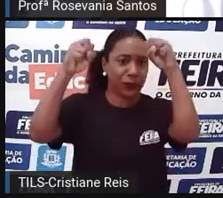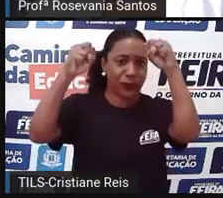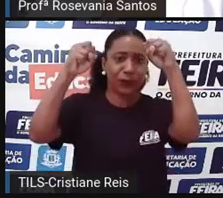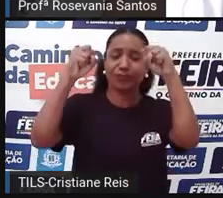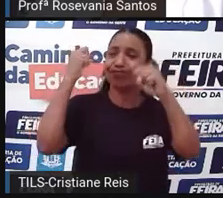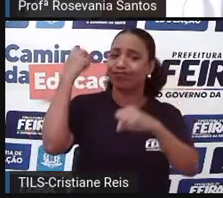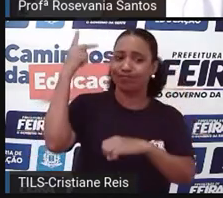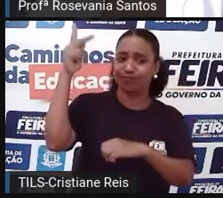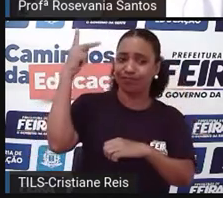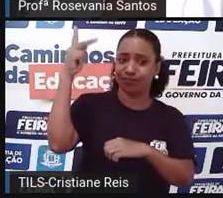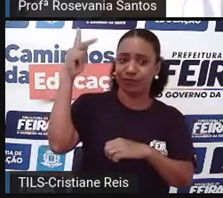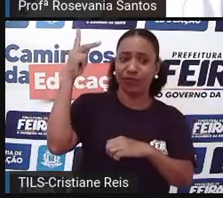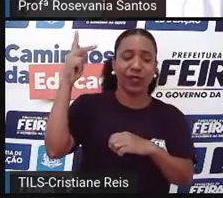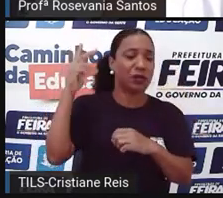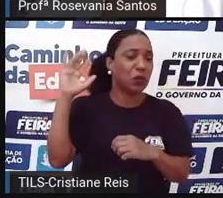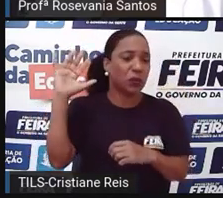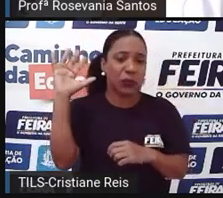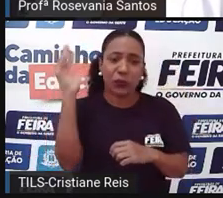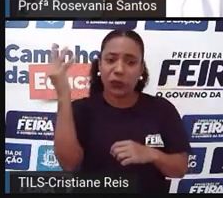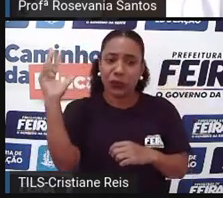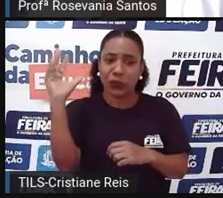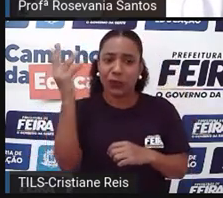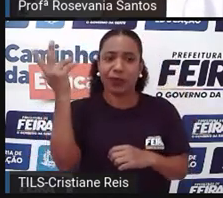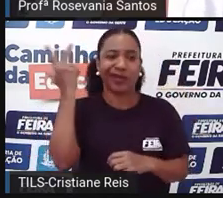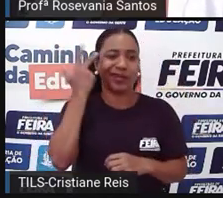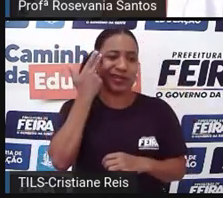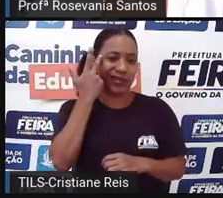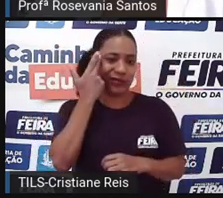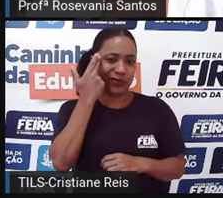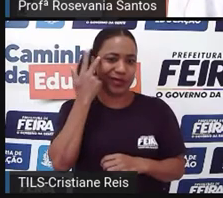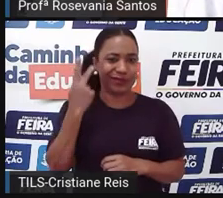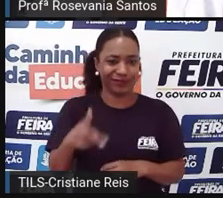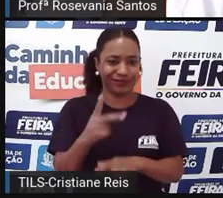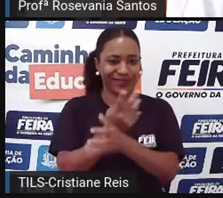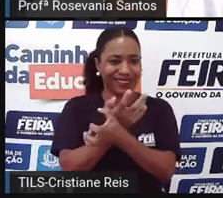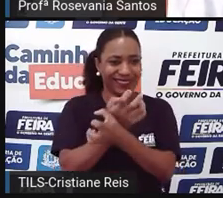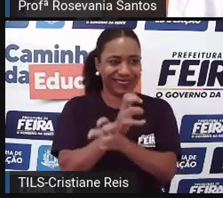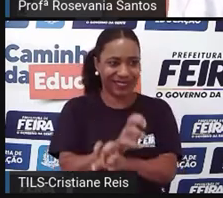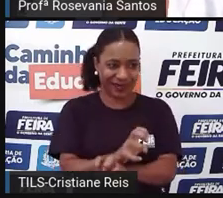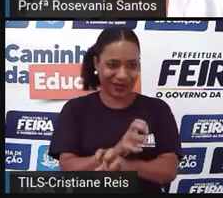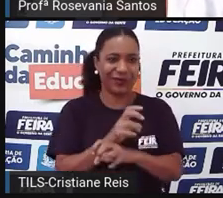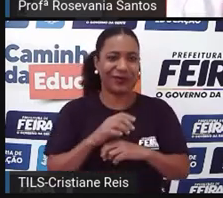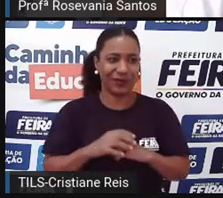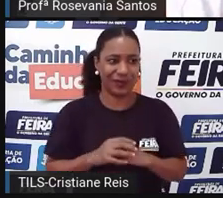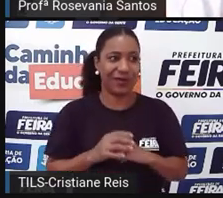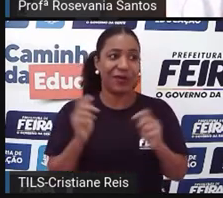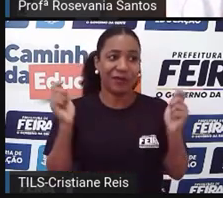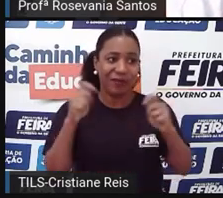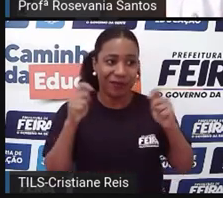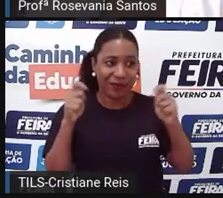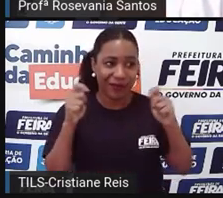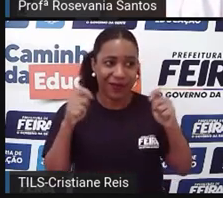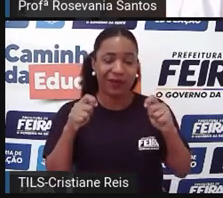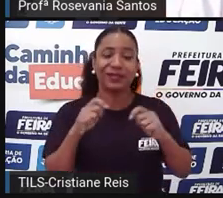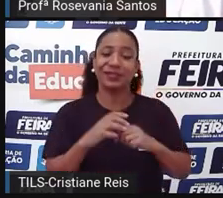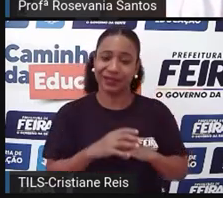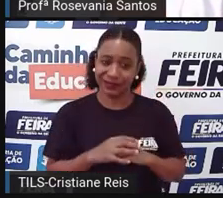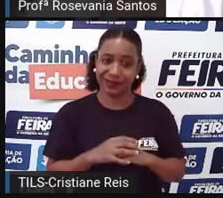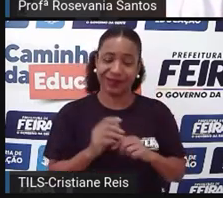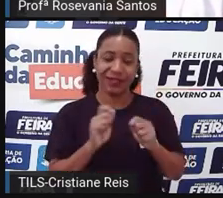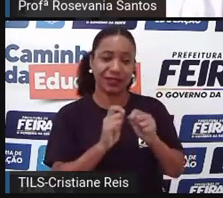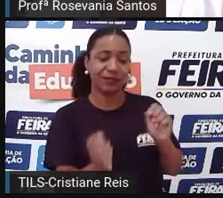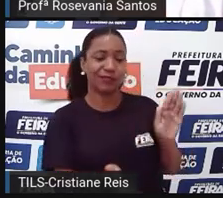é uma condição natural existir isso. O que eu posso ter políticas que venham conviver com